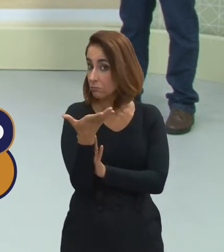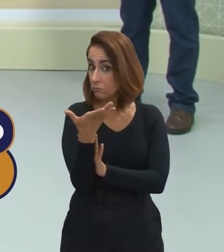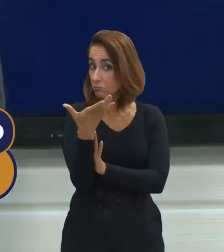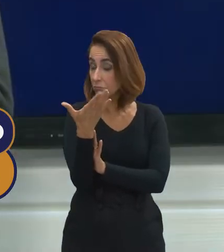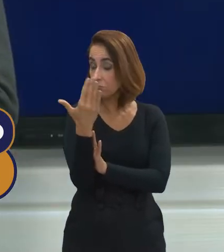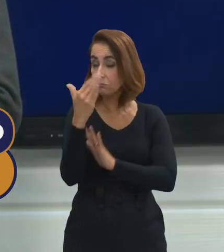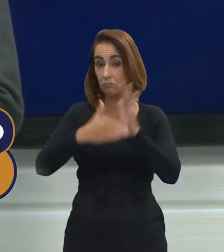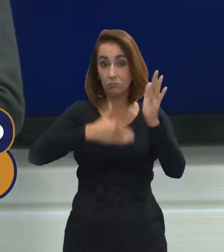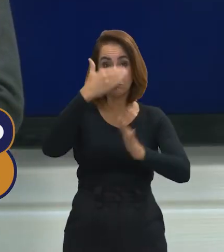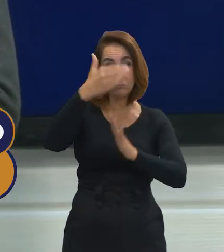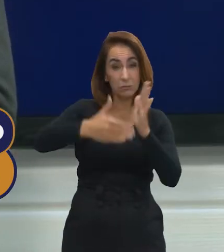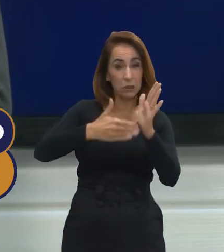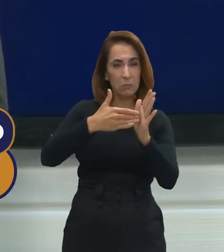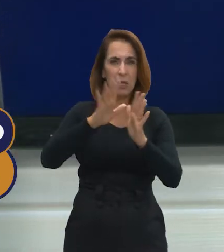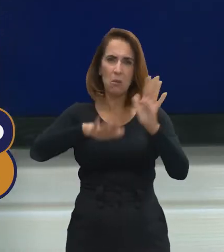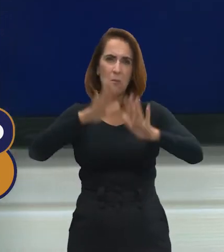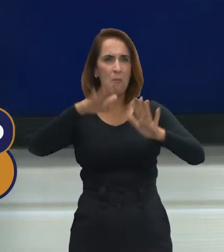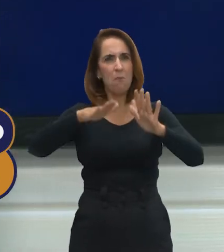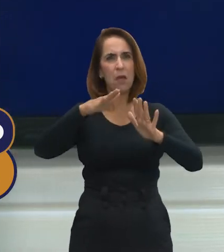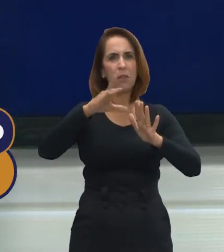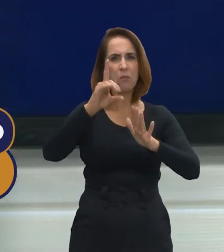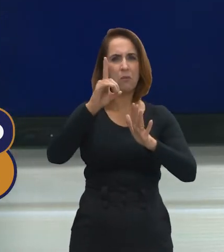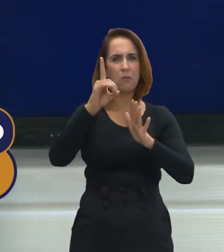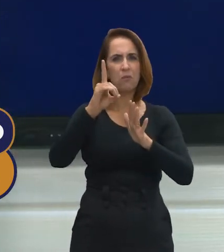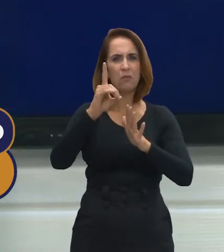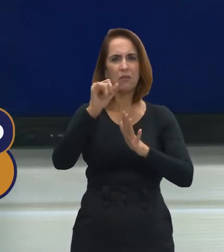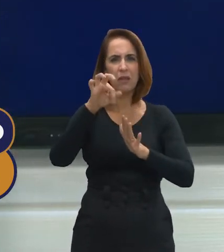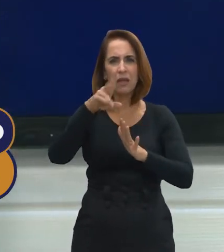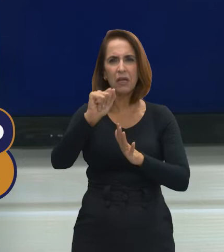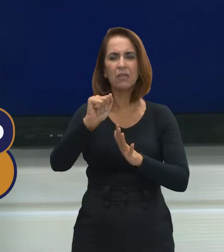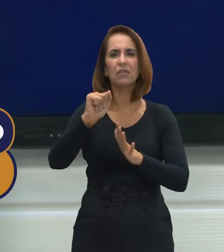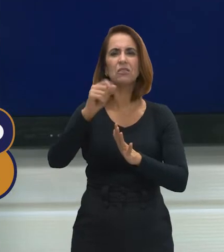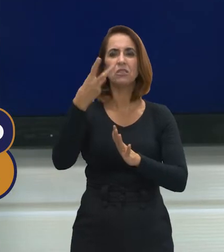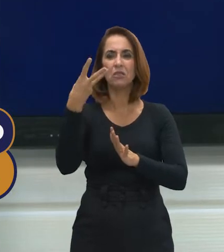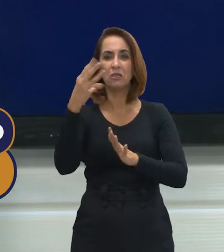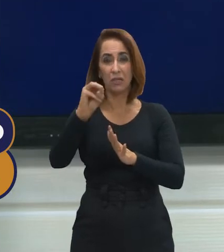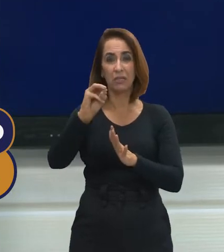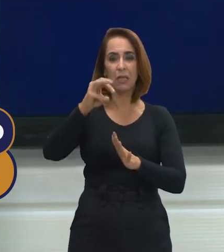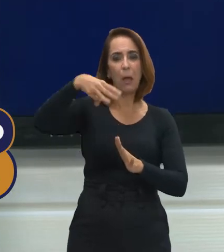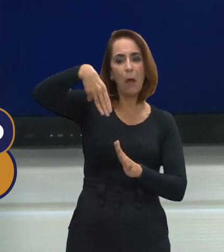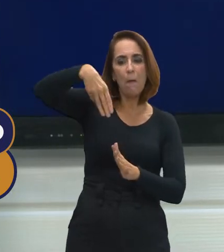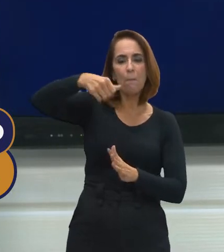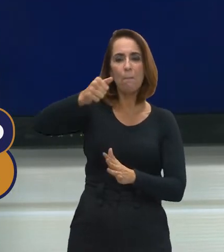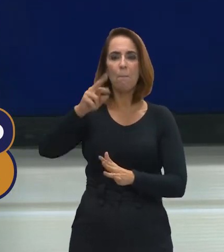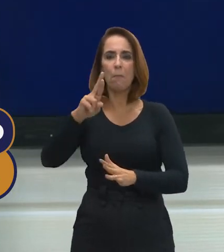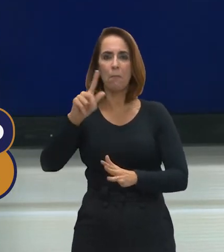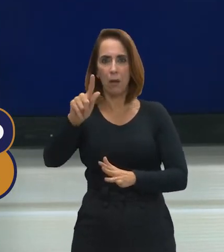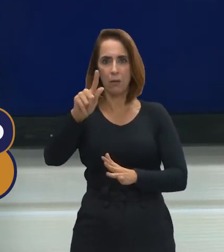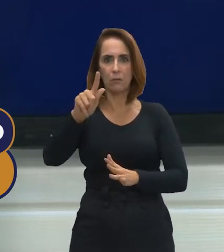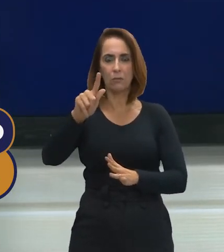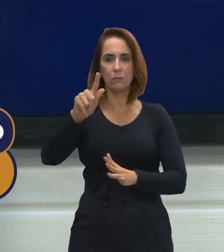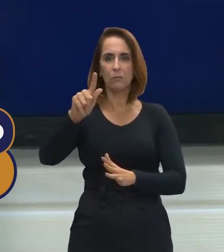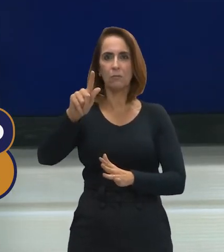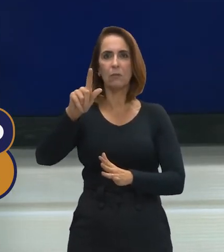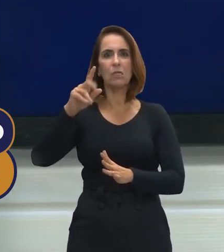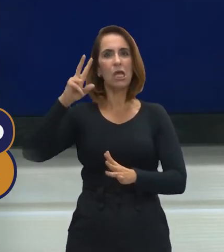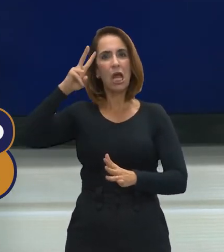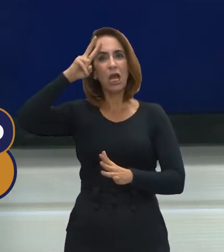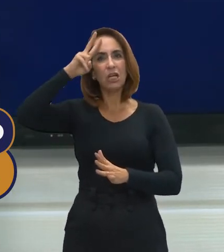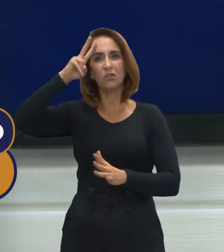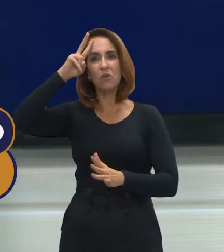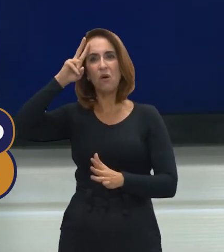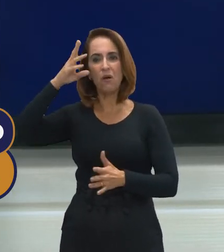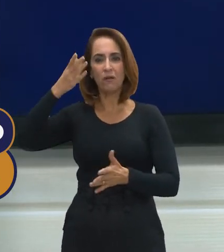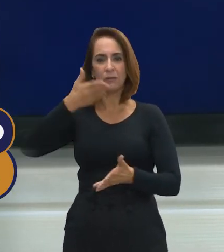da década de 30, que é o Mark Bloch, que ele fala que a história são as